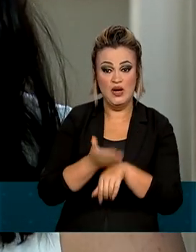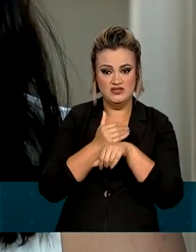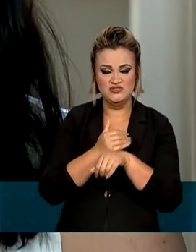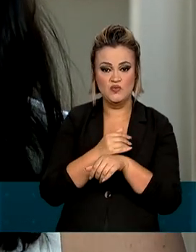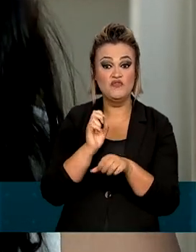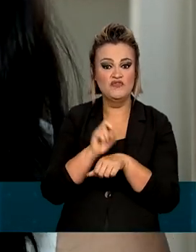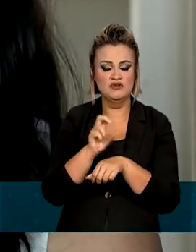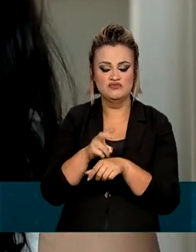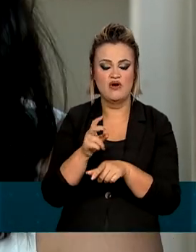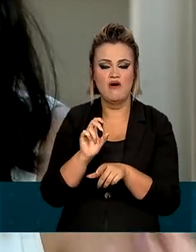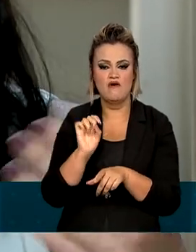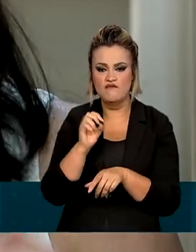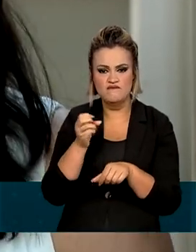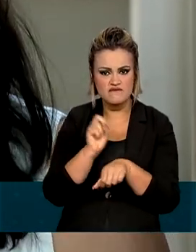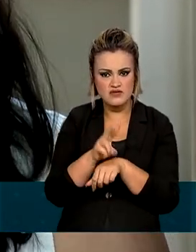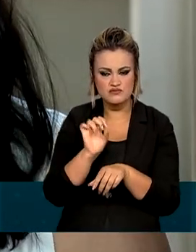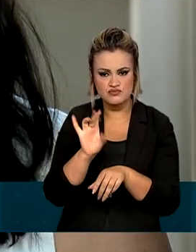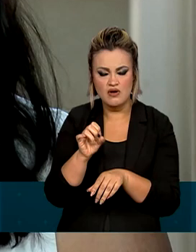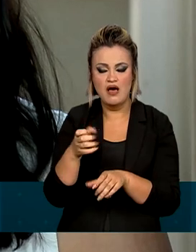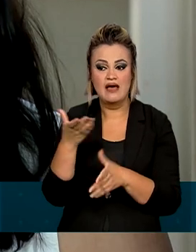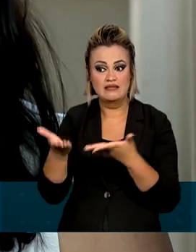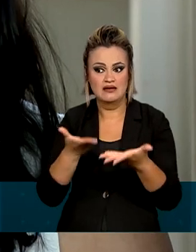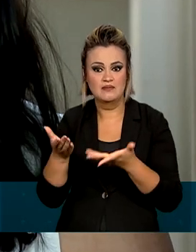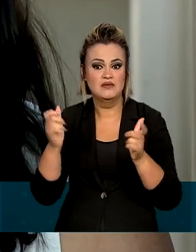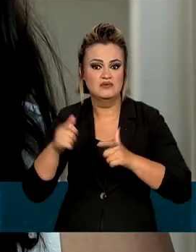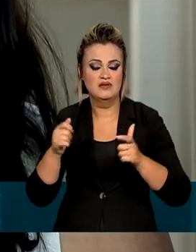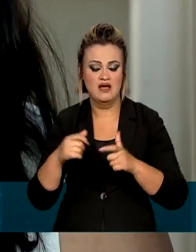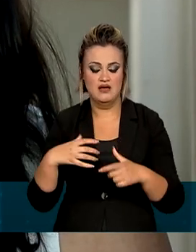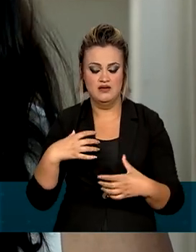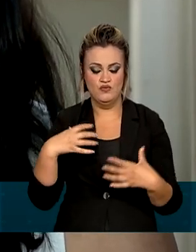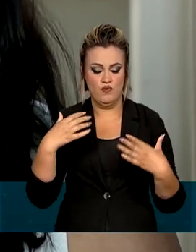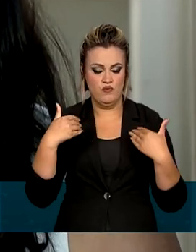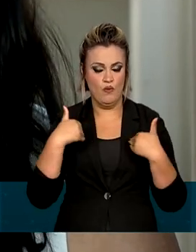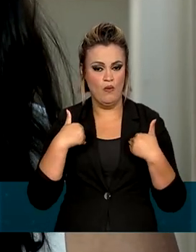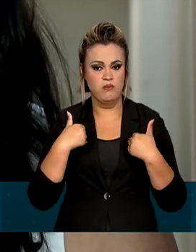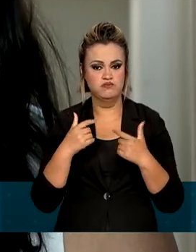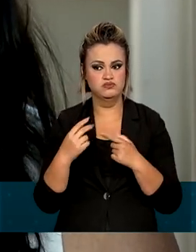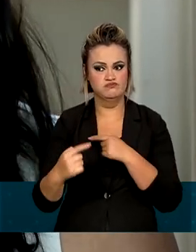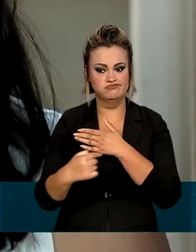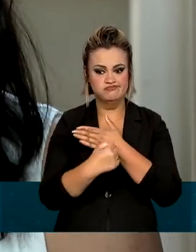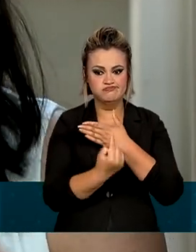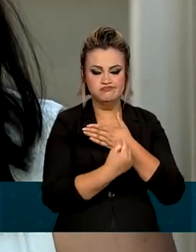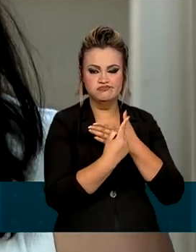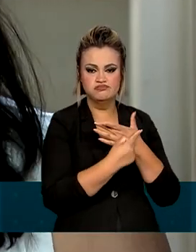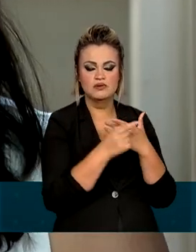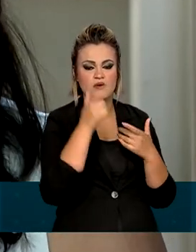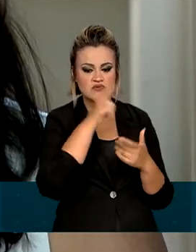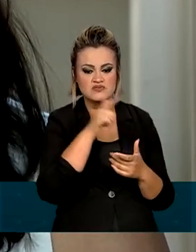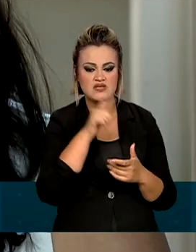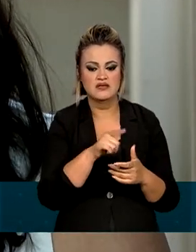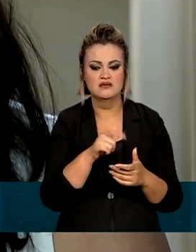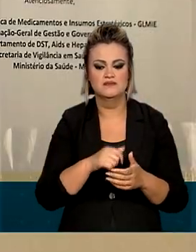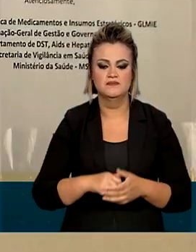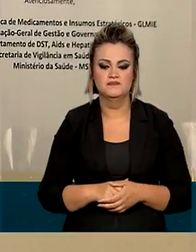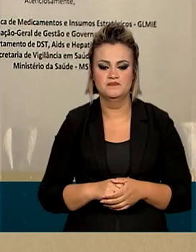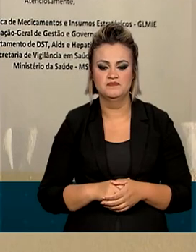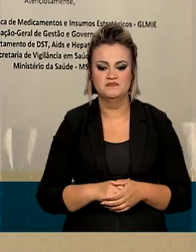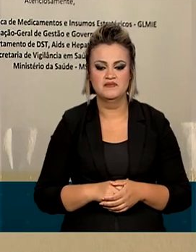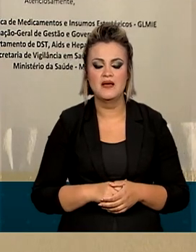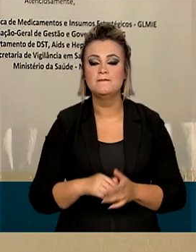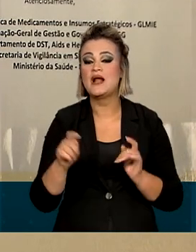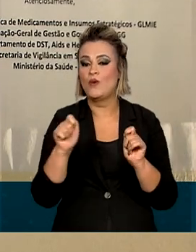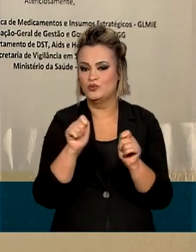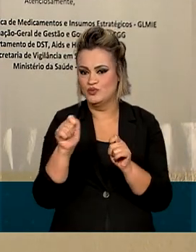também com o tratamento, a gente consegue recuperar as defesas do organismo da pessoa, melhorar essa imunidade e tirá-la dessa fase de AIDS. Para